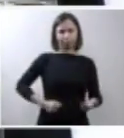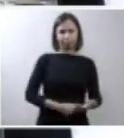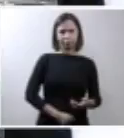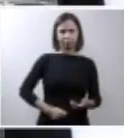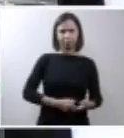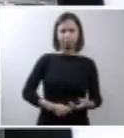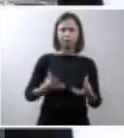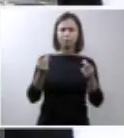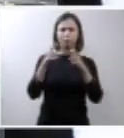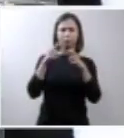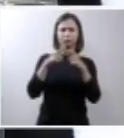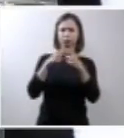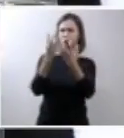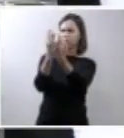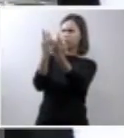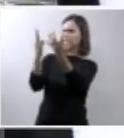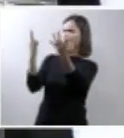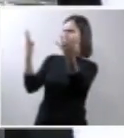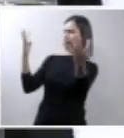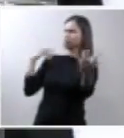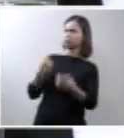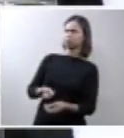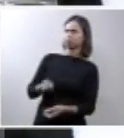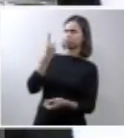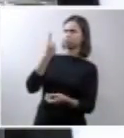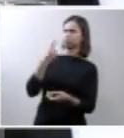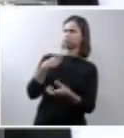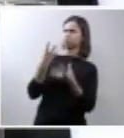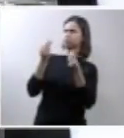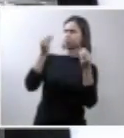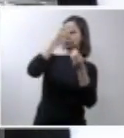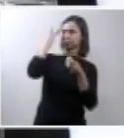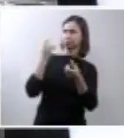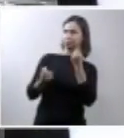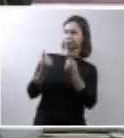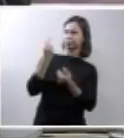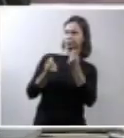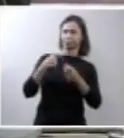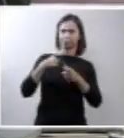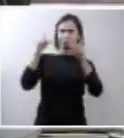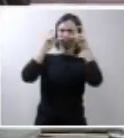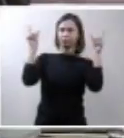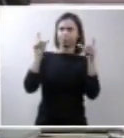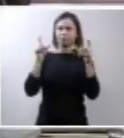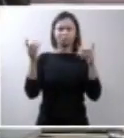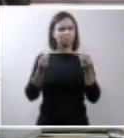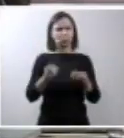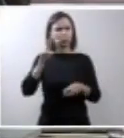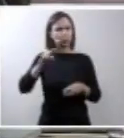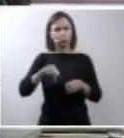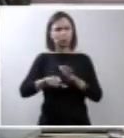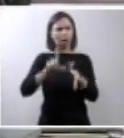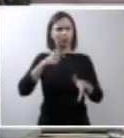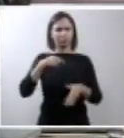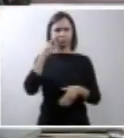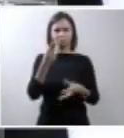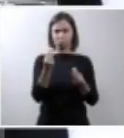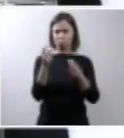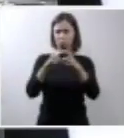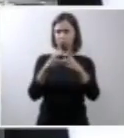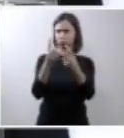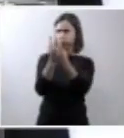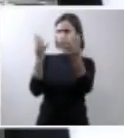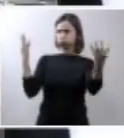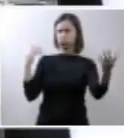médico, é feito hoje. Isso aqui, para mim, é primário, nunca vi tanta gente na minha vida assim. Aí, então, eu nunca vi tanto médico na minha frente.